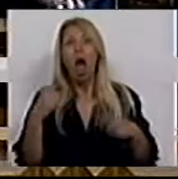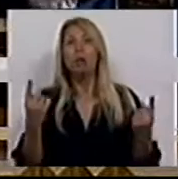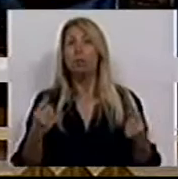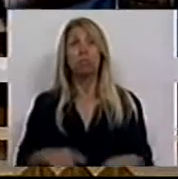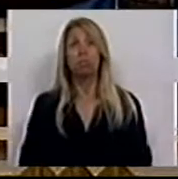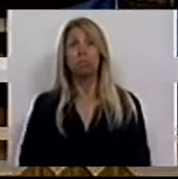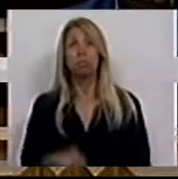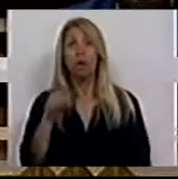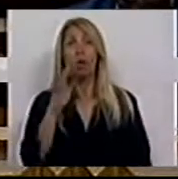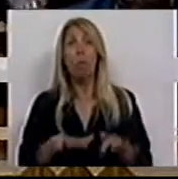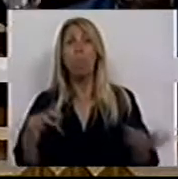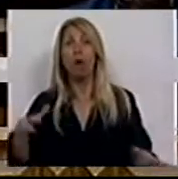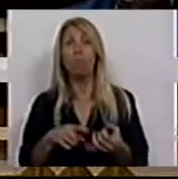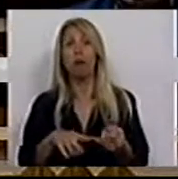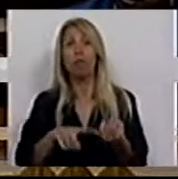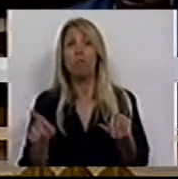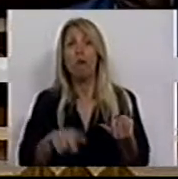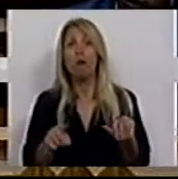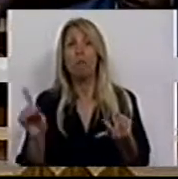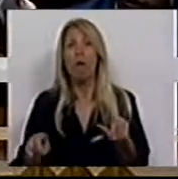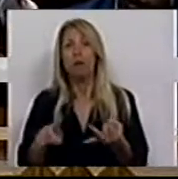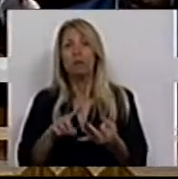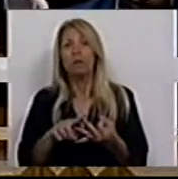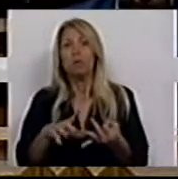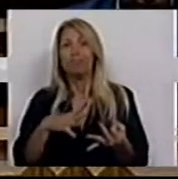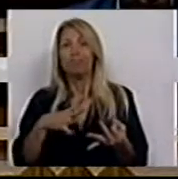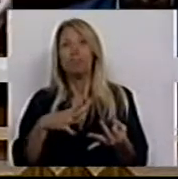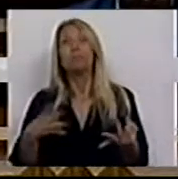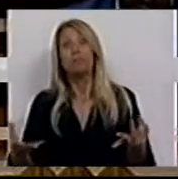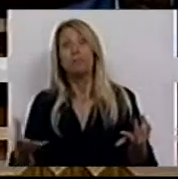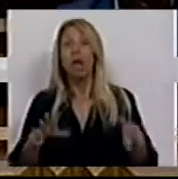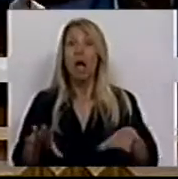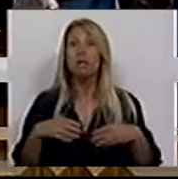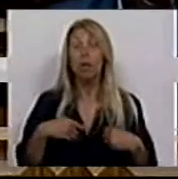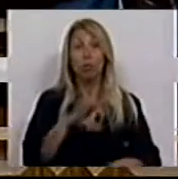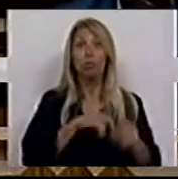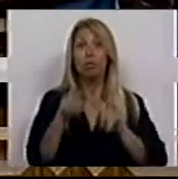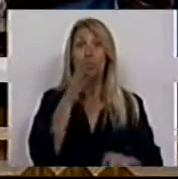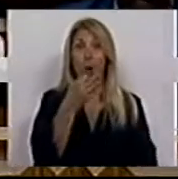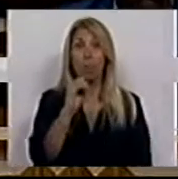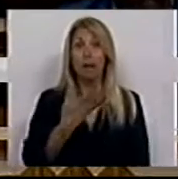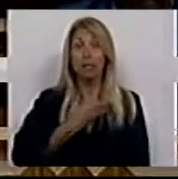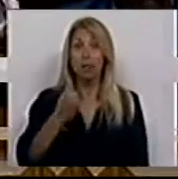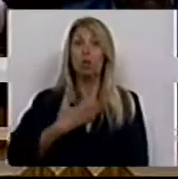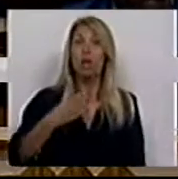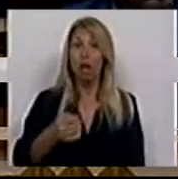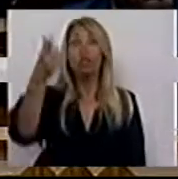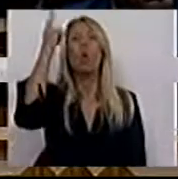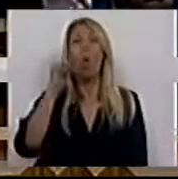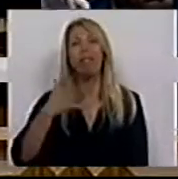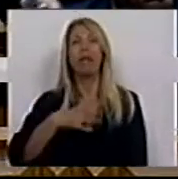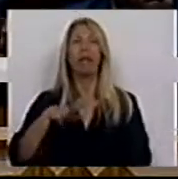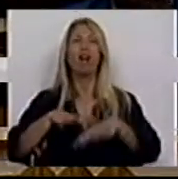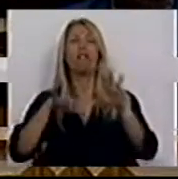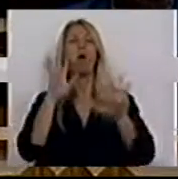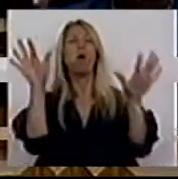Parlamento. Srs. Deputados do PSD e do CDS, quiseram ontem fazer um número